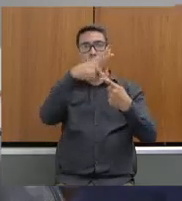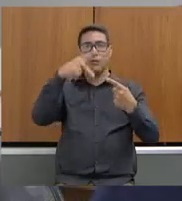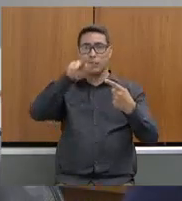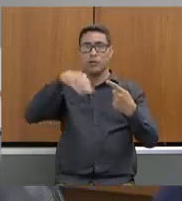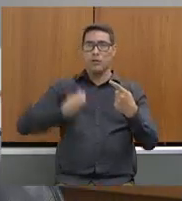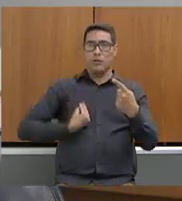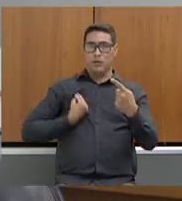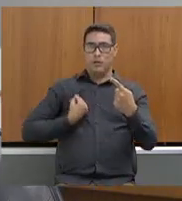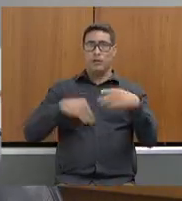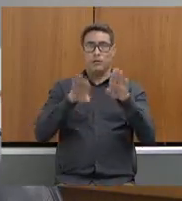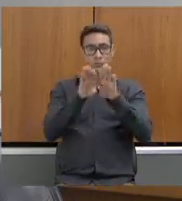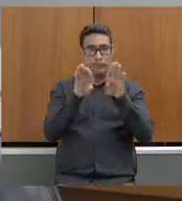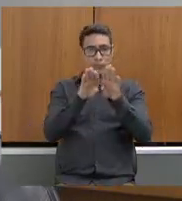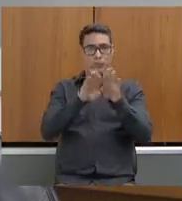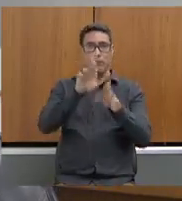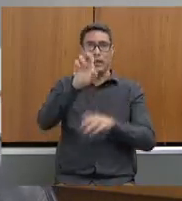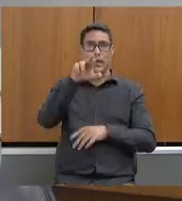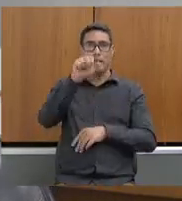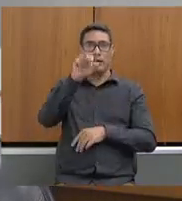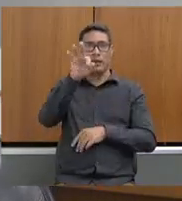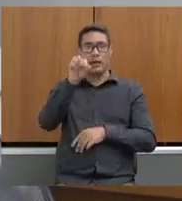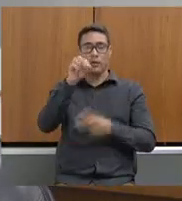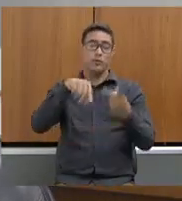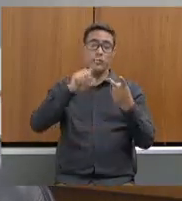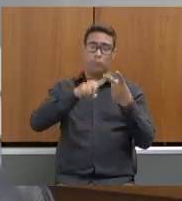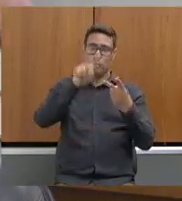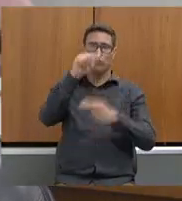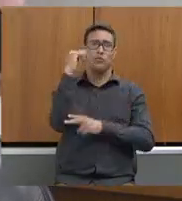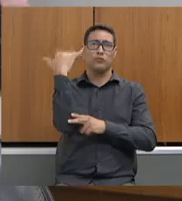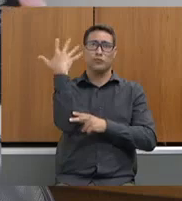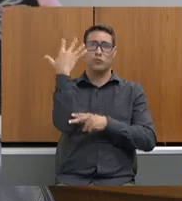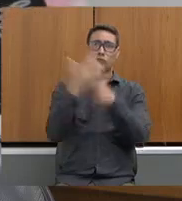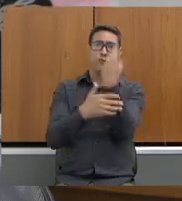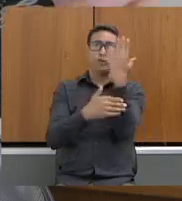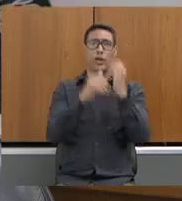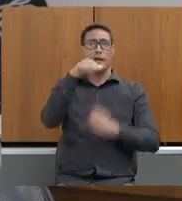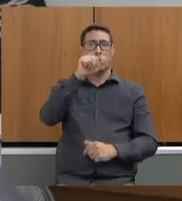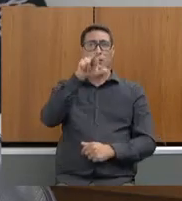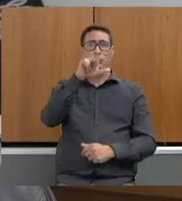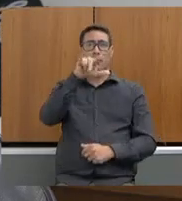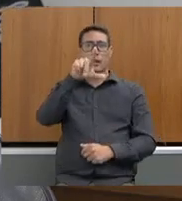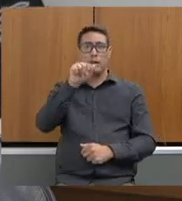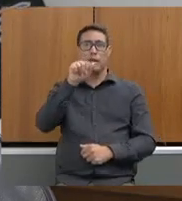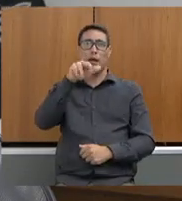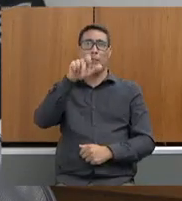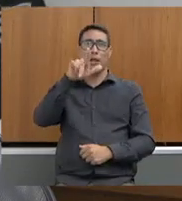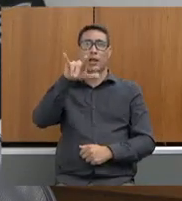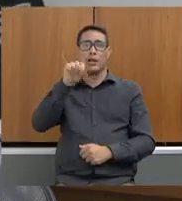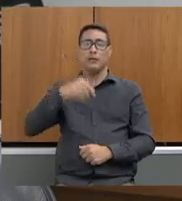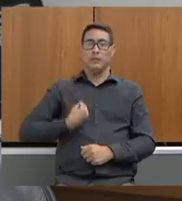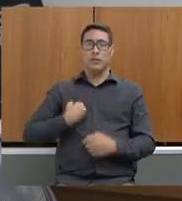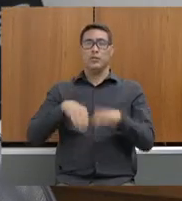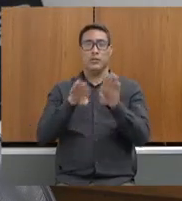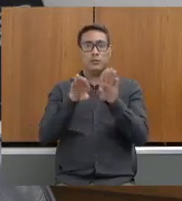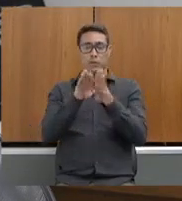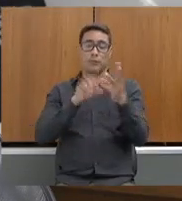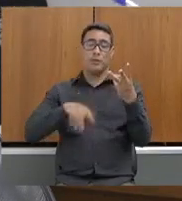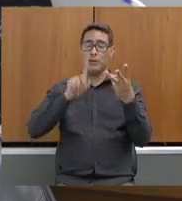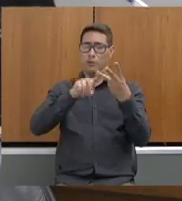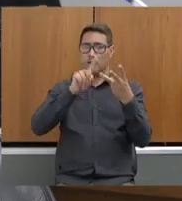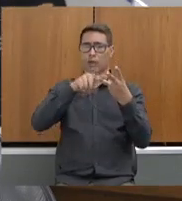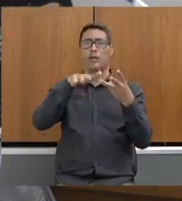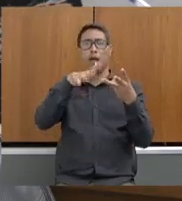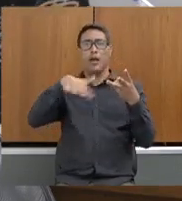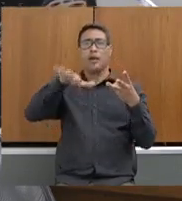presente, Renato Brandão, Instituto Estadual de Florestas, diretora-geral Maria Amélia aqui presente também, Instituto Mineiro de Gestão das